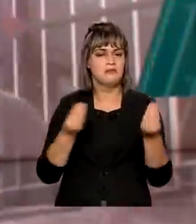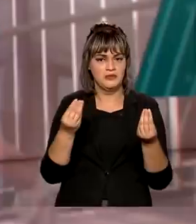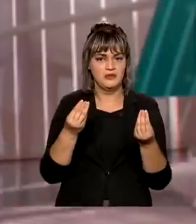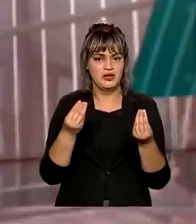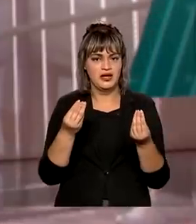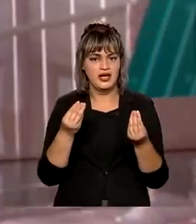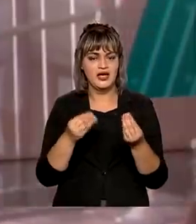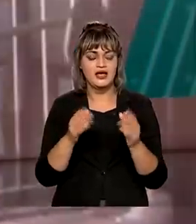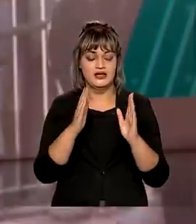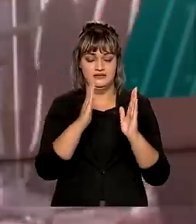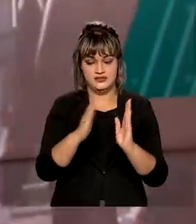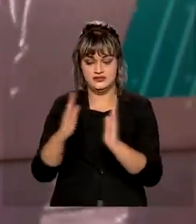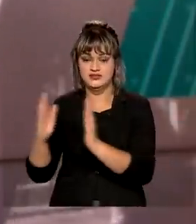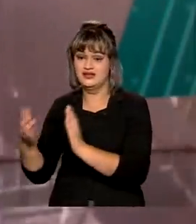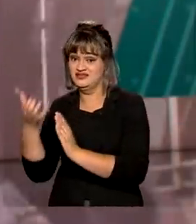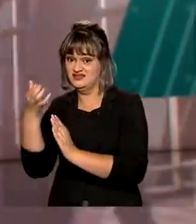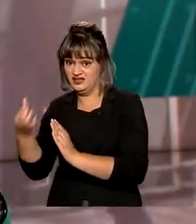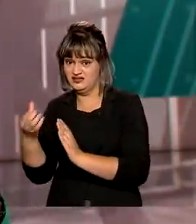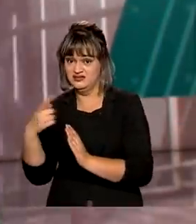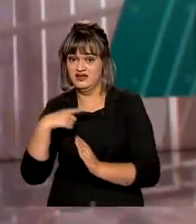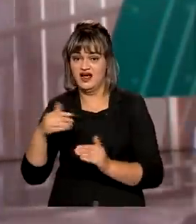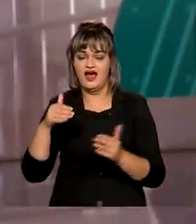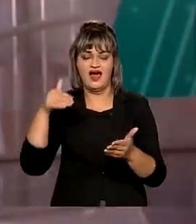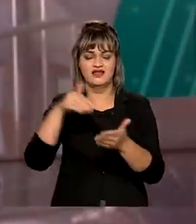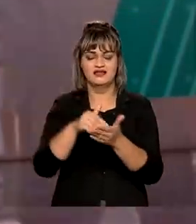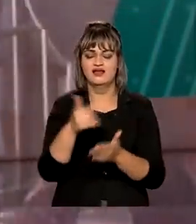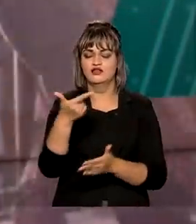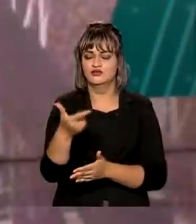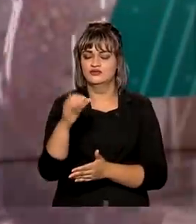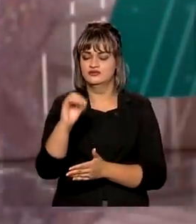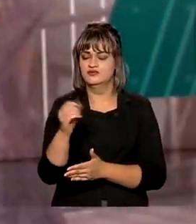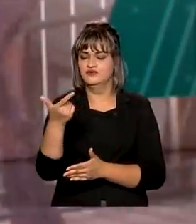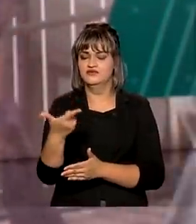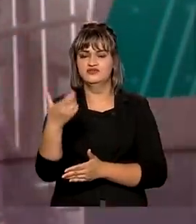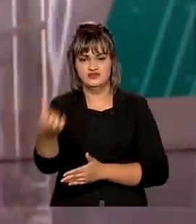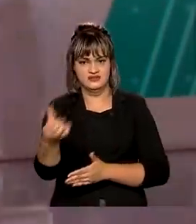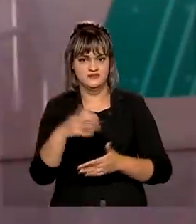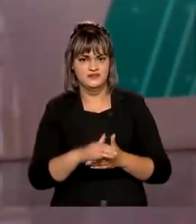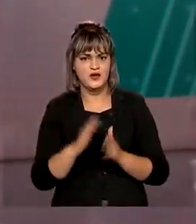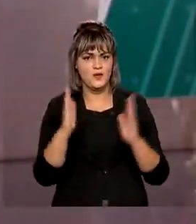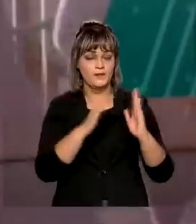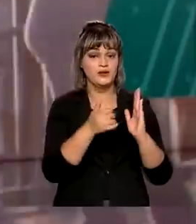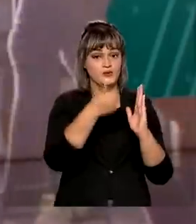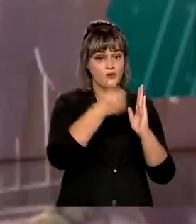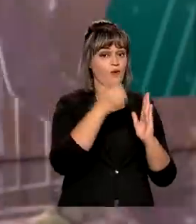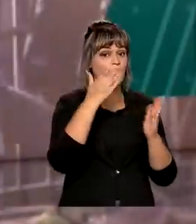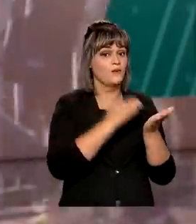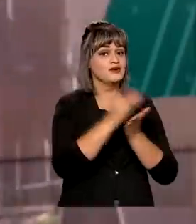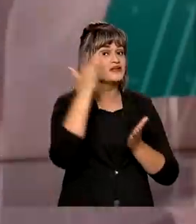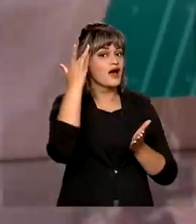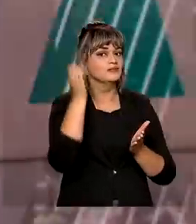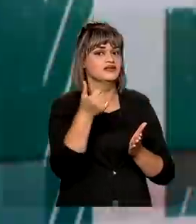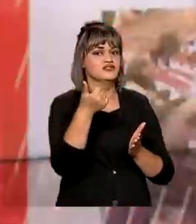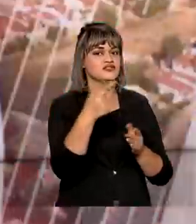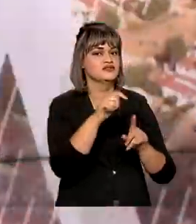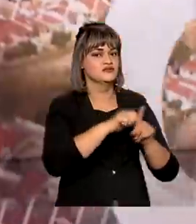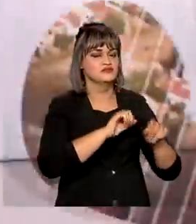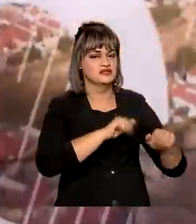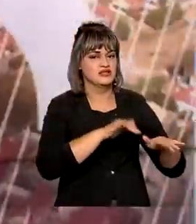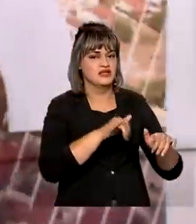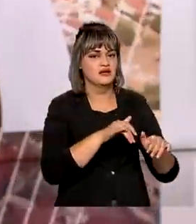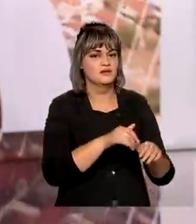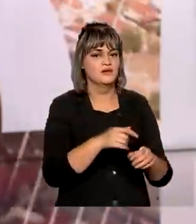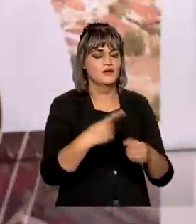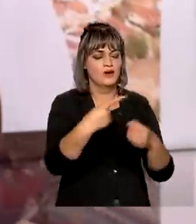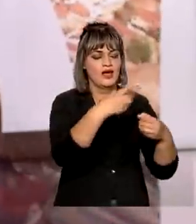será feita em seis etapas a serem executadas até 2026. A fase 1 começa amanhã, 17 de setembro, em